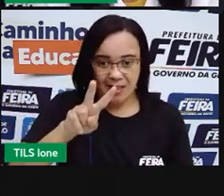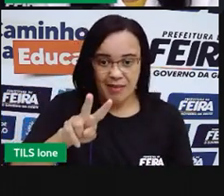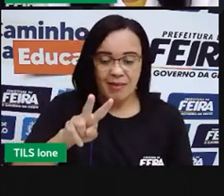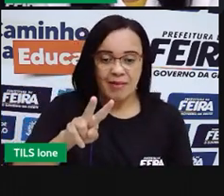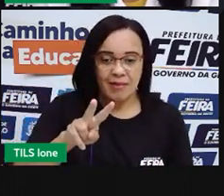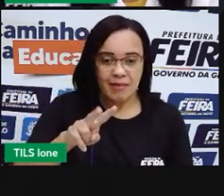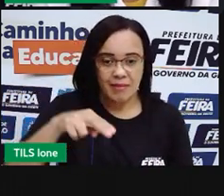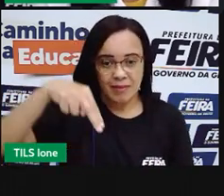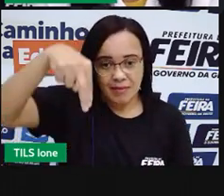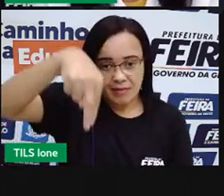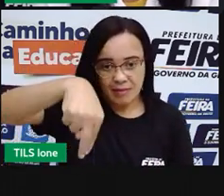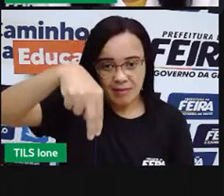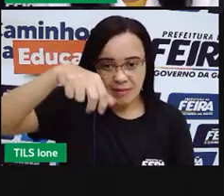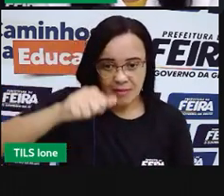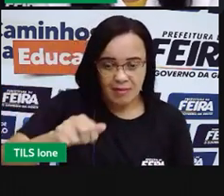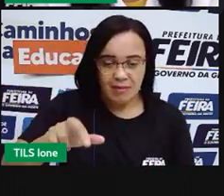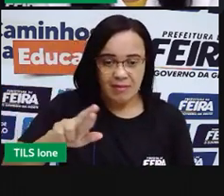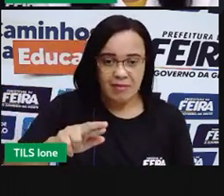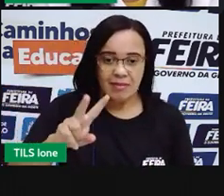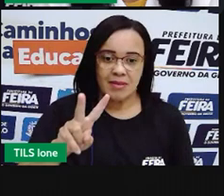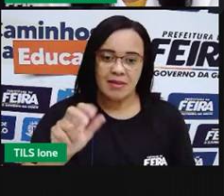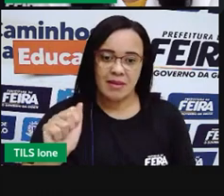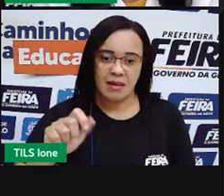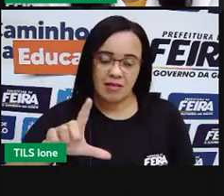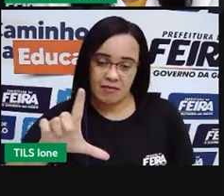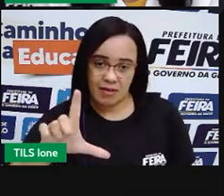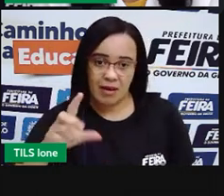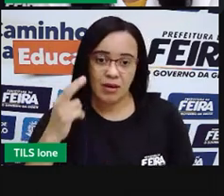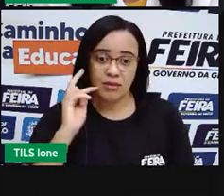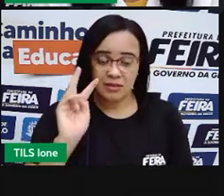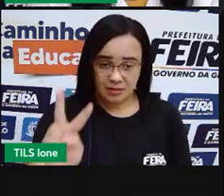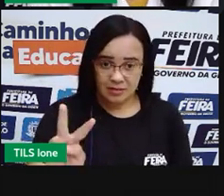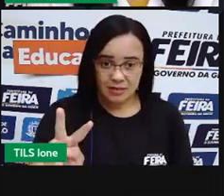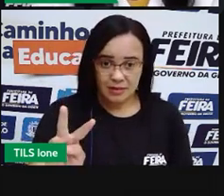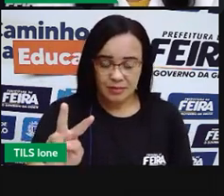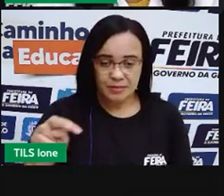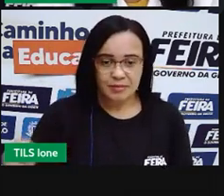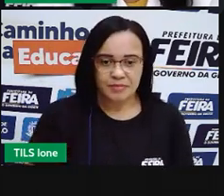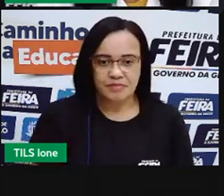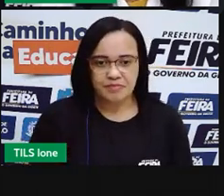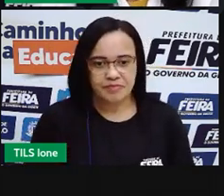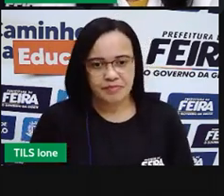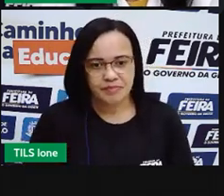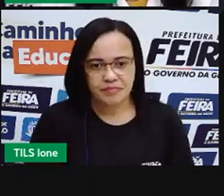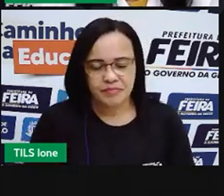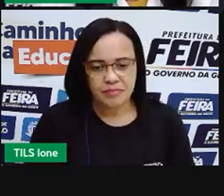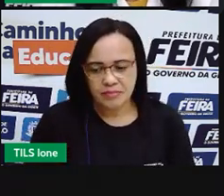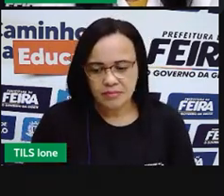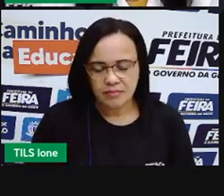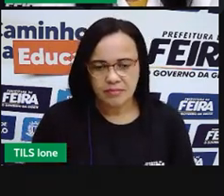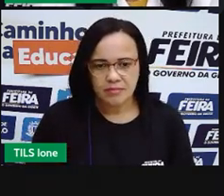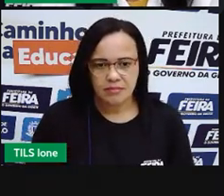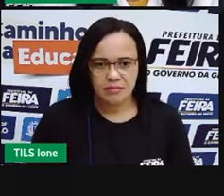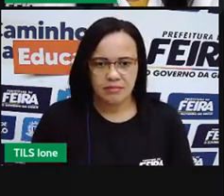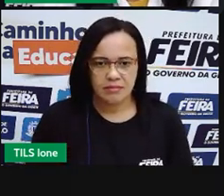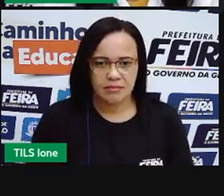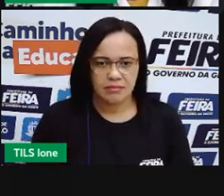vendo?